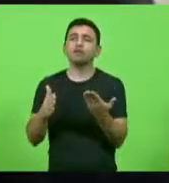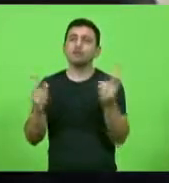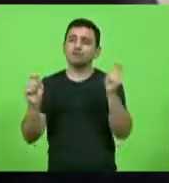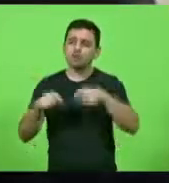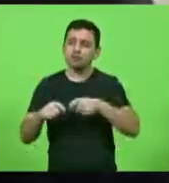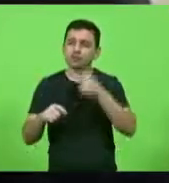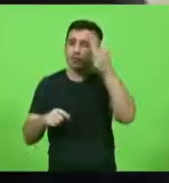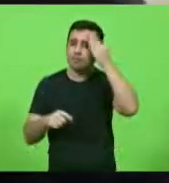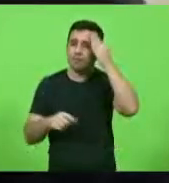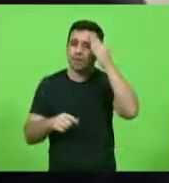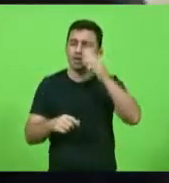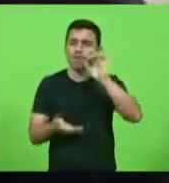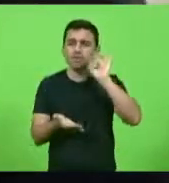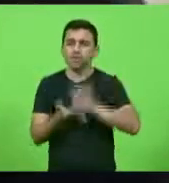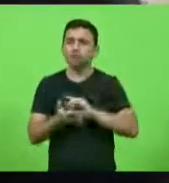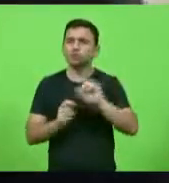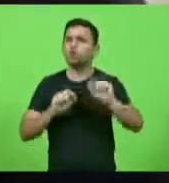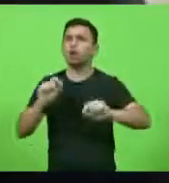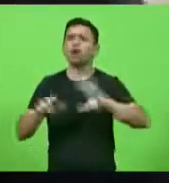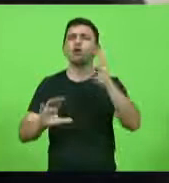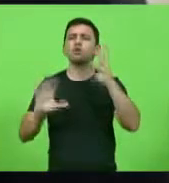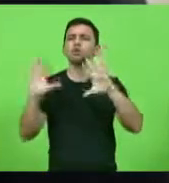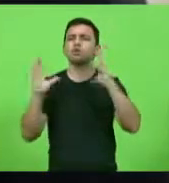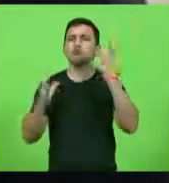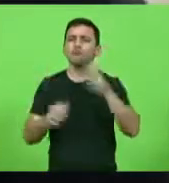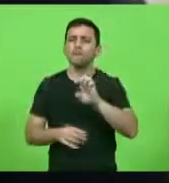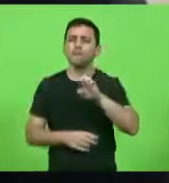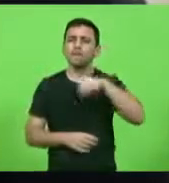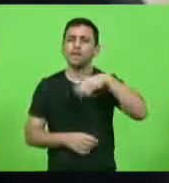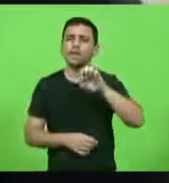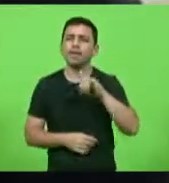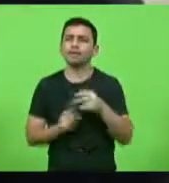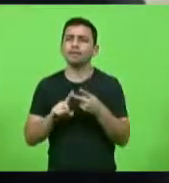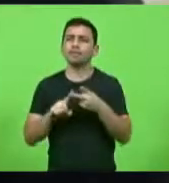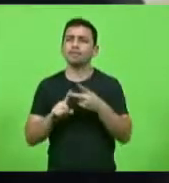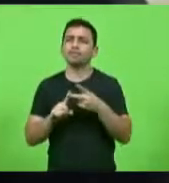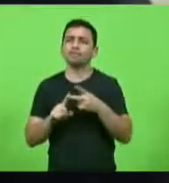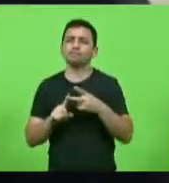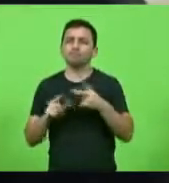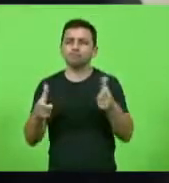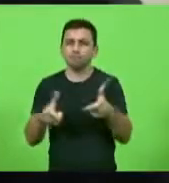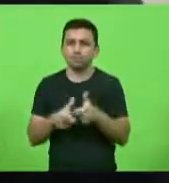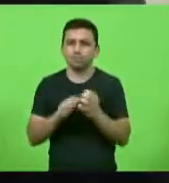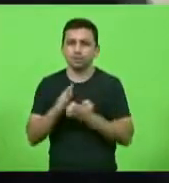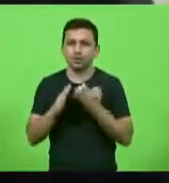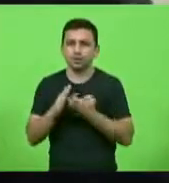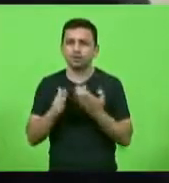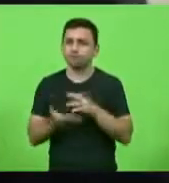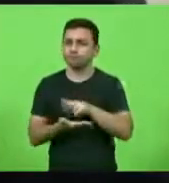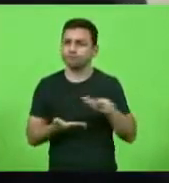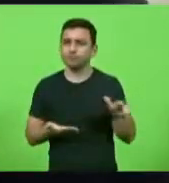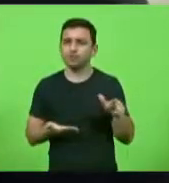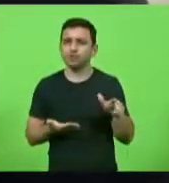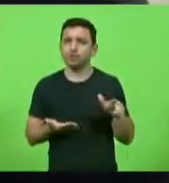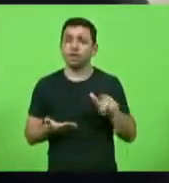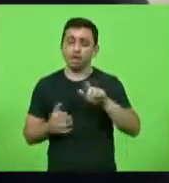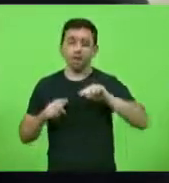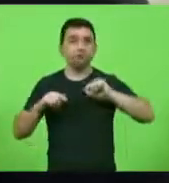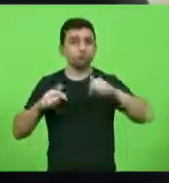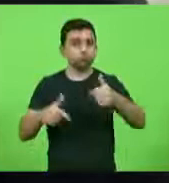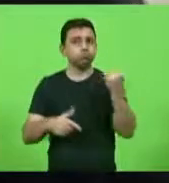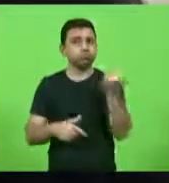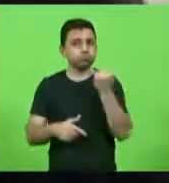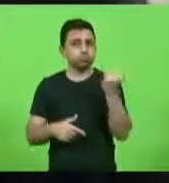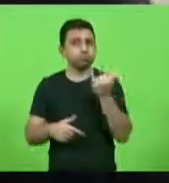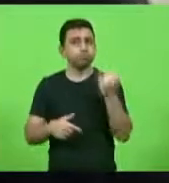diagnóstico real da situação em que se encontram as MEIs micros e pequenas empresas catarinenses penso que ainda é uma iniciativa válida porque